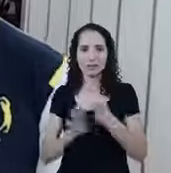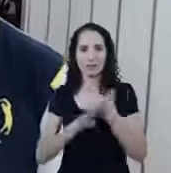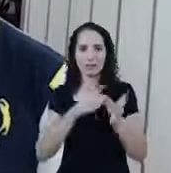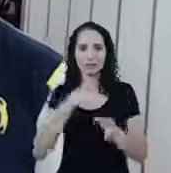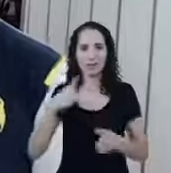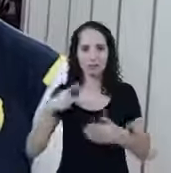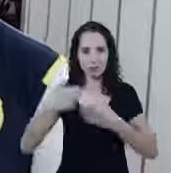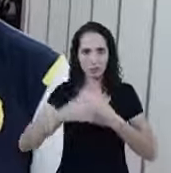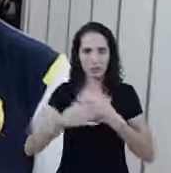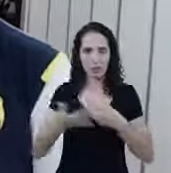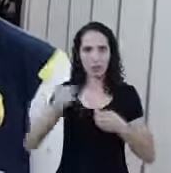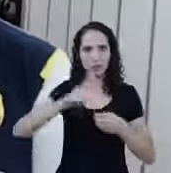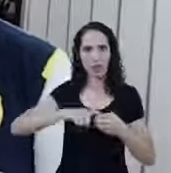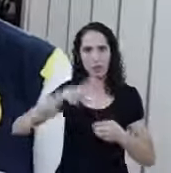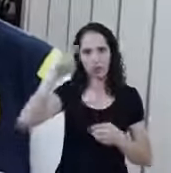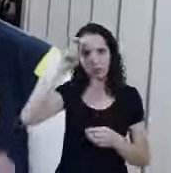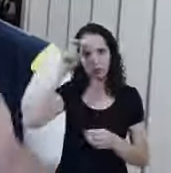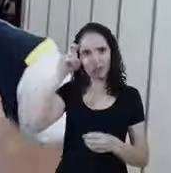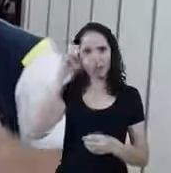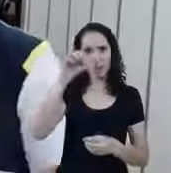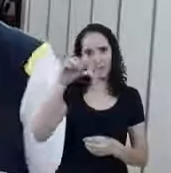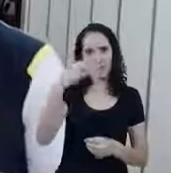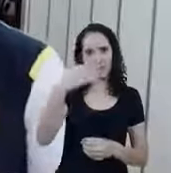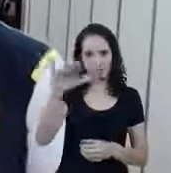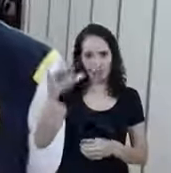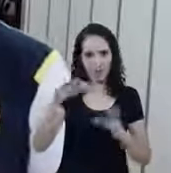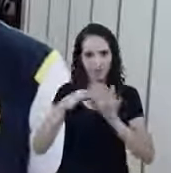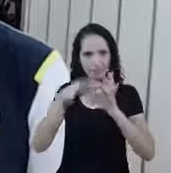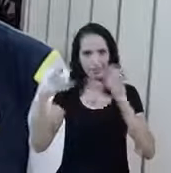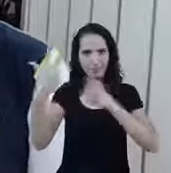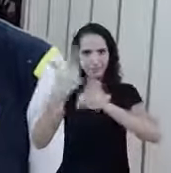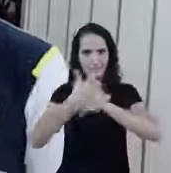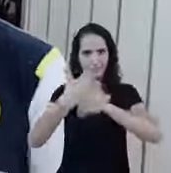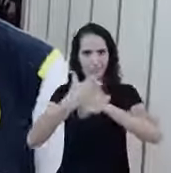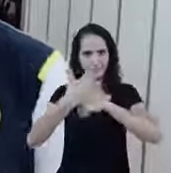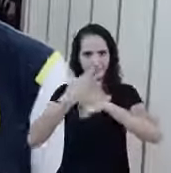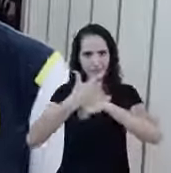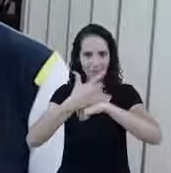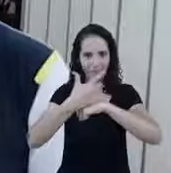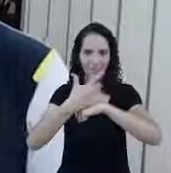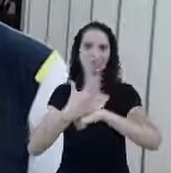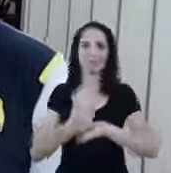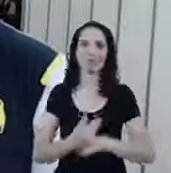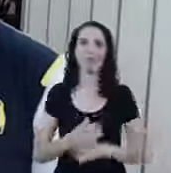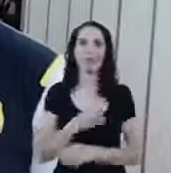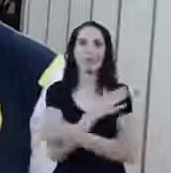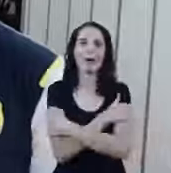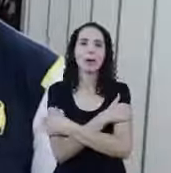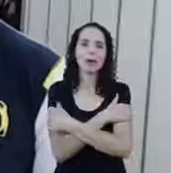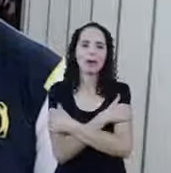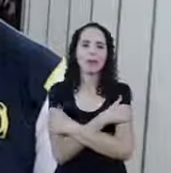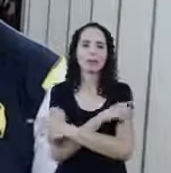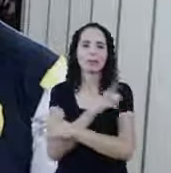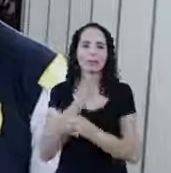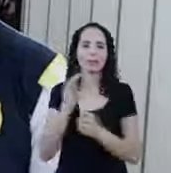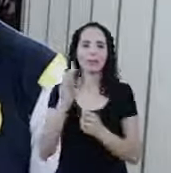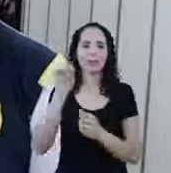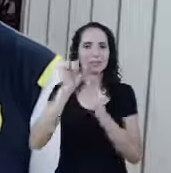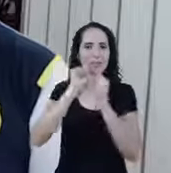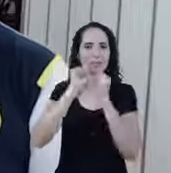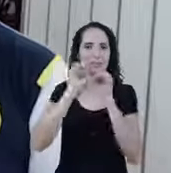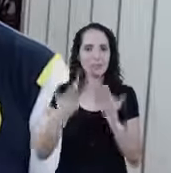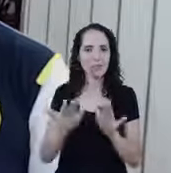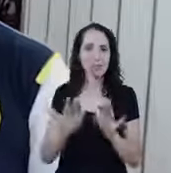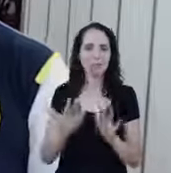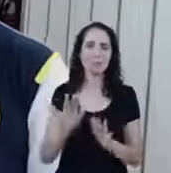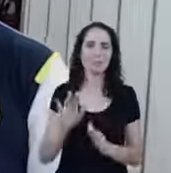E a gente volta na quinta-feira Às 9h30 Live liberada Para você assistir O que foi debatido Um abraço para você Fique com Deus E até